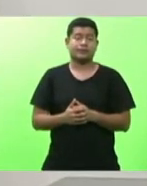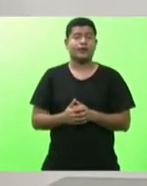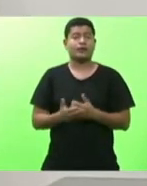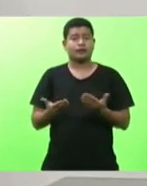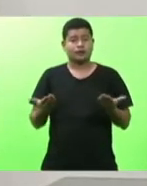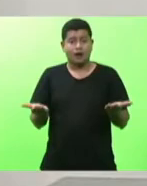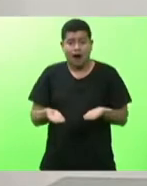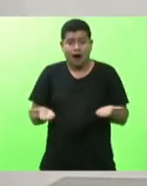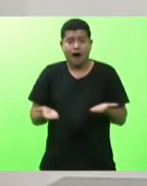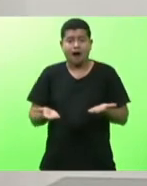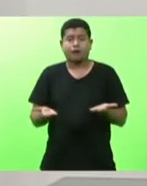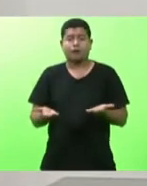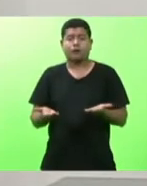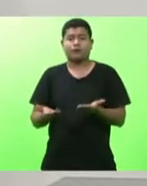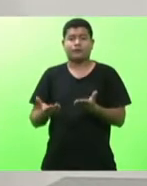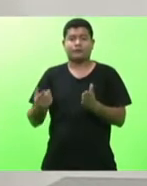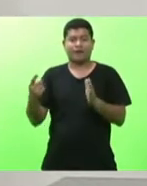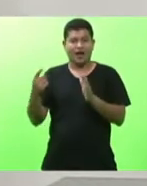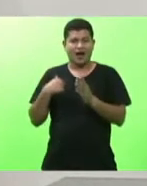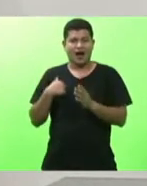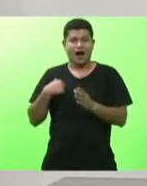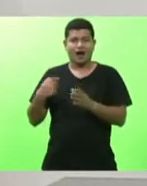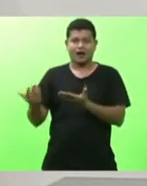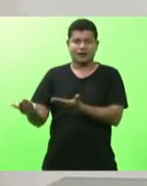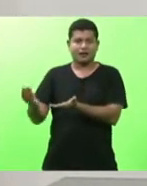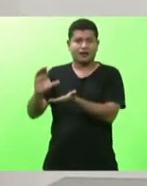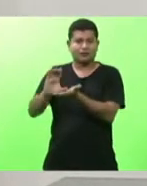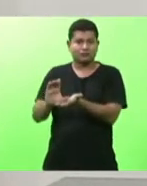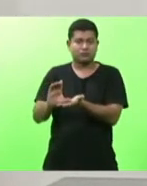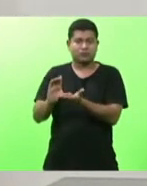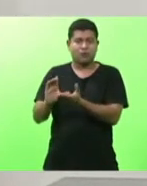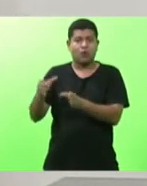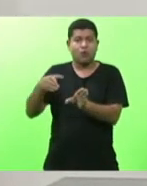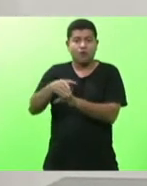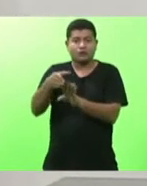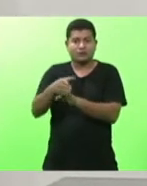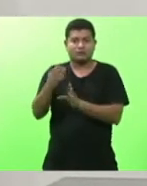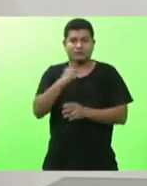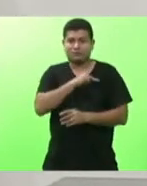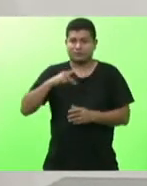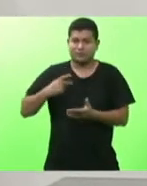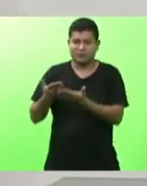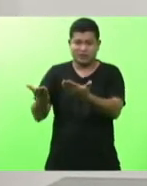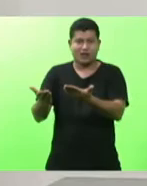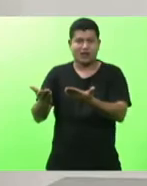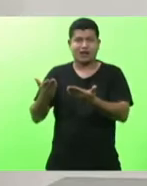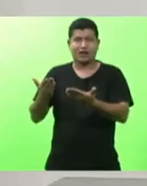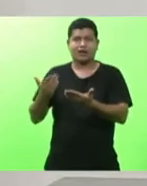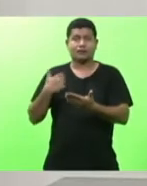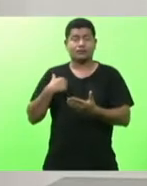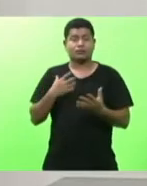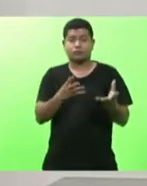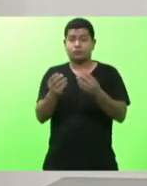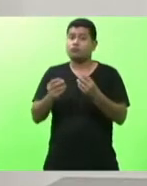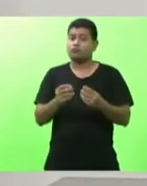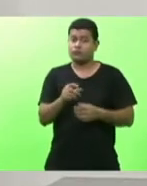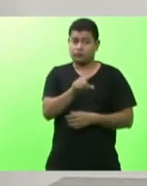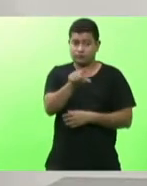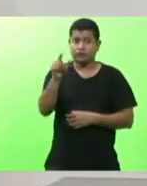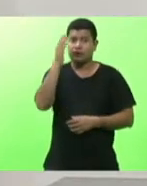encerrar no dia 30 de abril. E eu imagino que muitos de vossas excelências já devem saber disso.